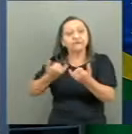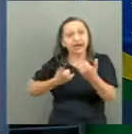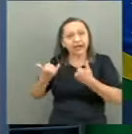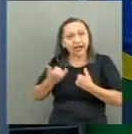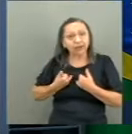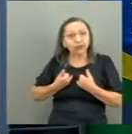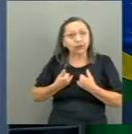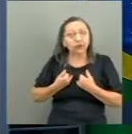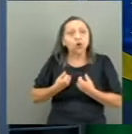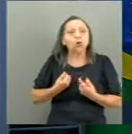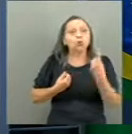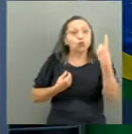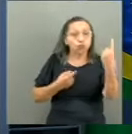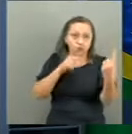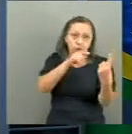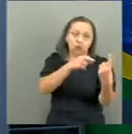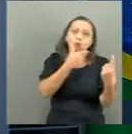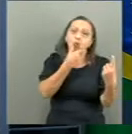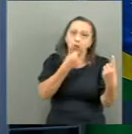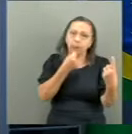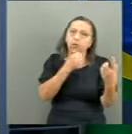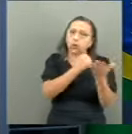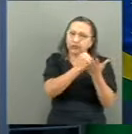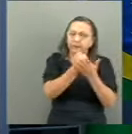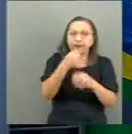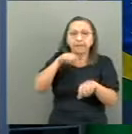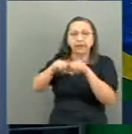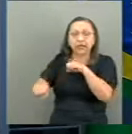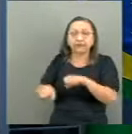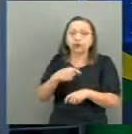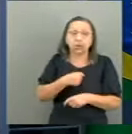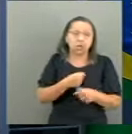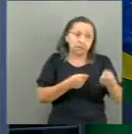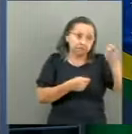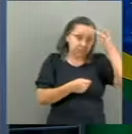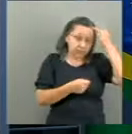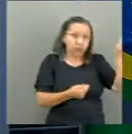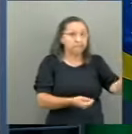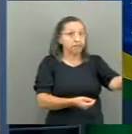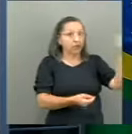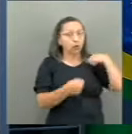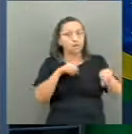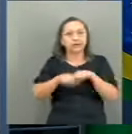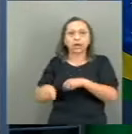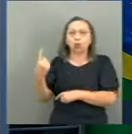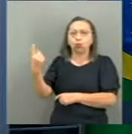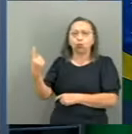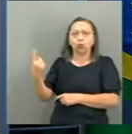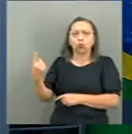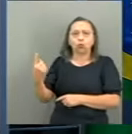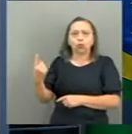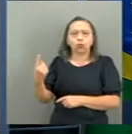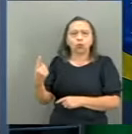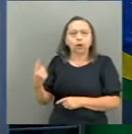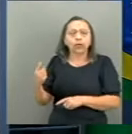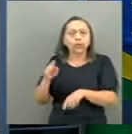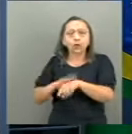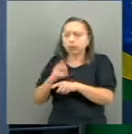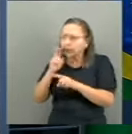ordem era matar um. E daí diz que eles ligaram para o mandante e disseram, olha, estão em quatro.